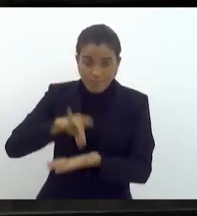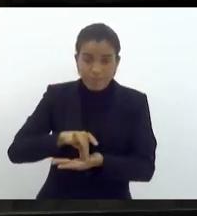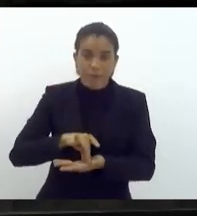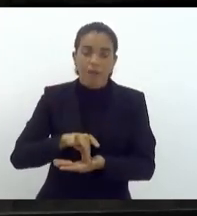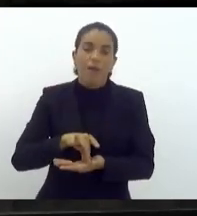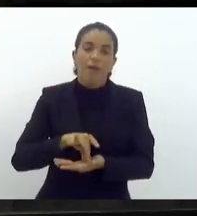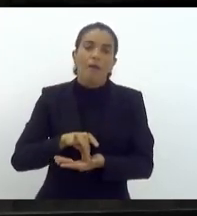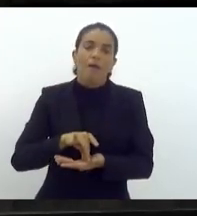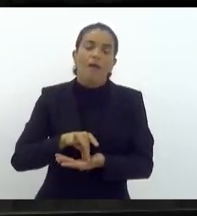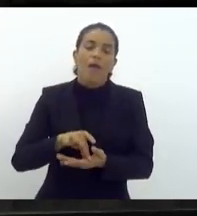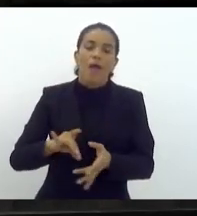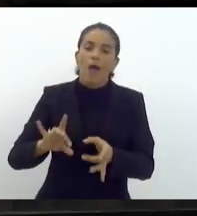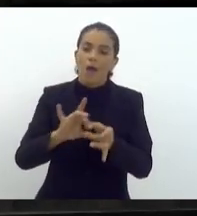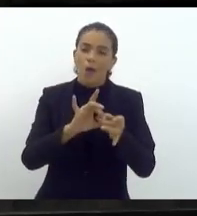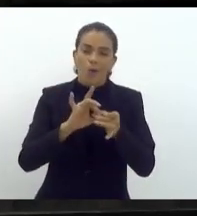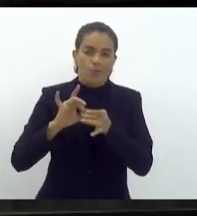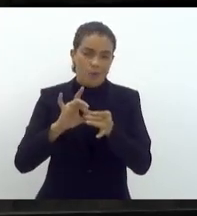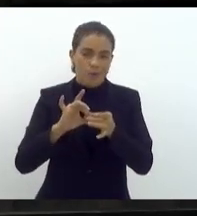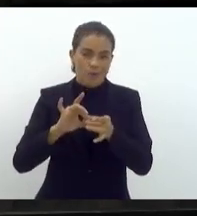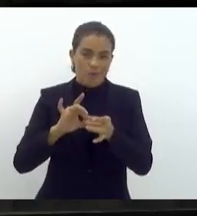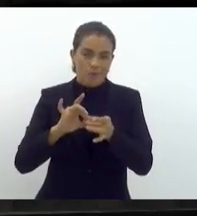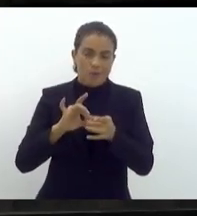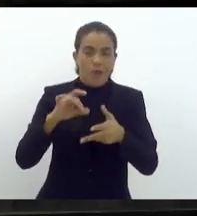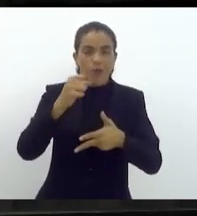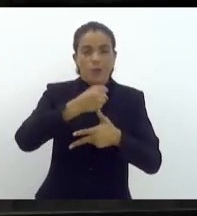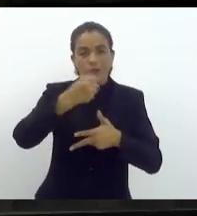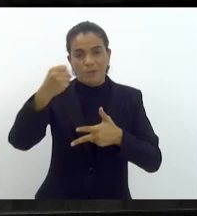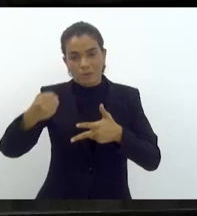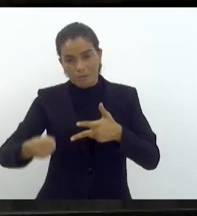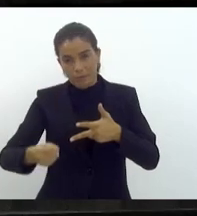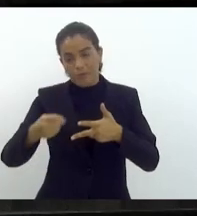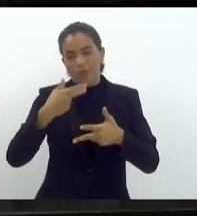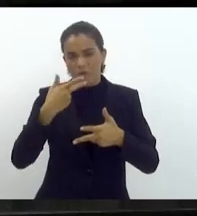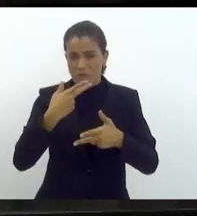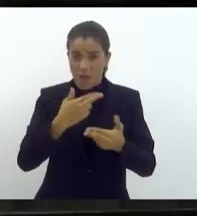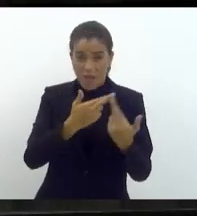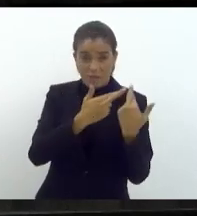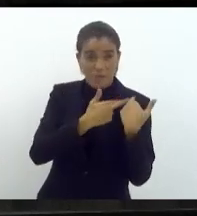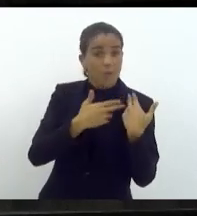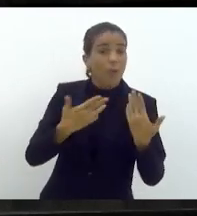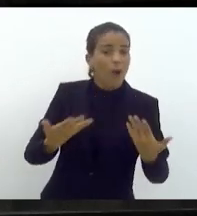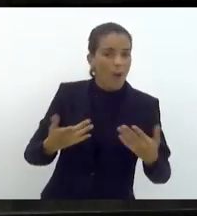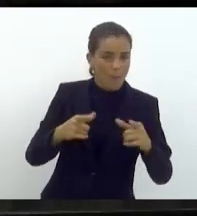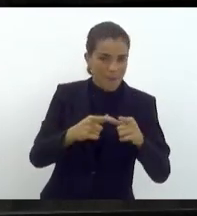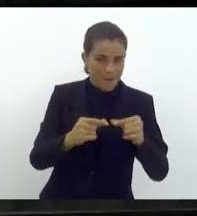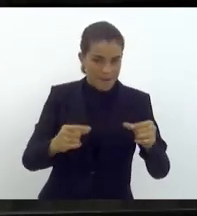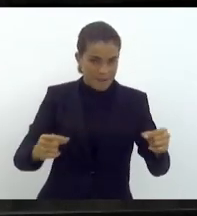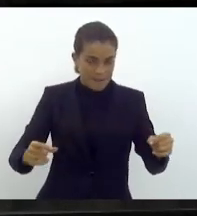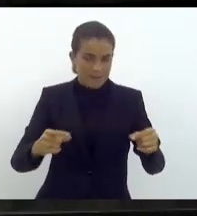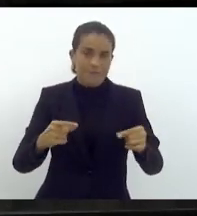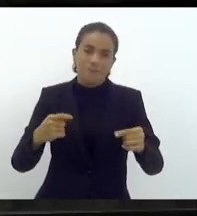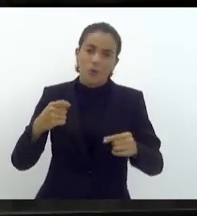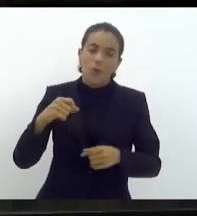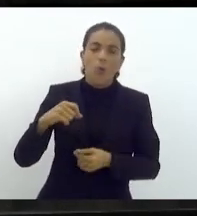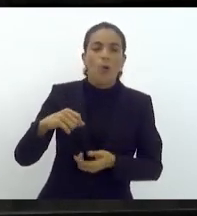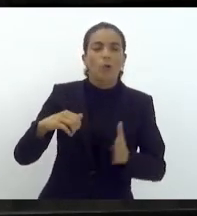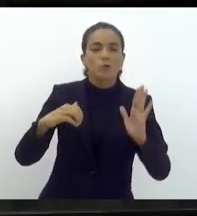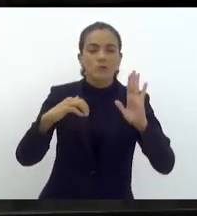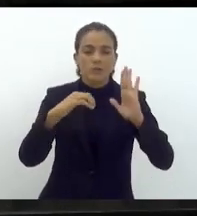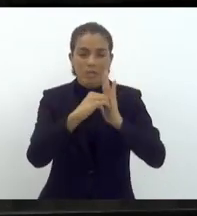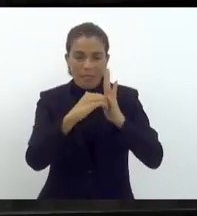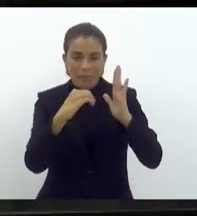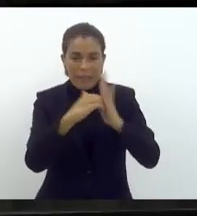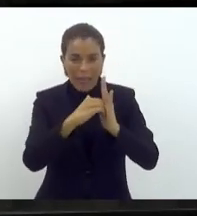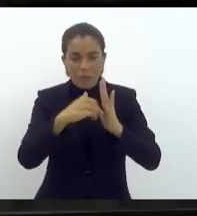é através da união do poder público, como eu falei, a responsabilidade de Brasília. Nós precisamos que o Senado entenda dessa forma, o ministro entenda